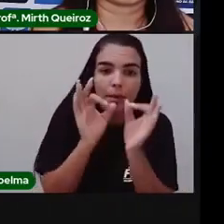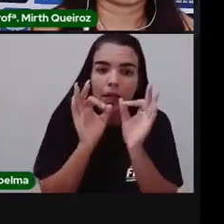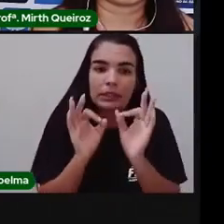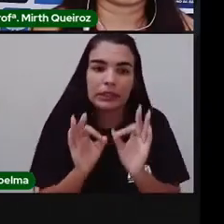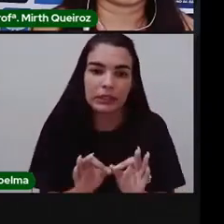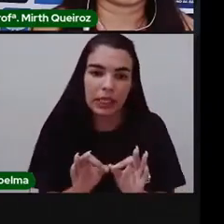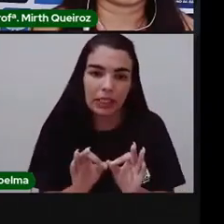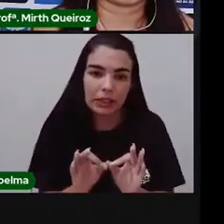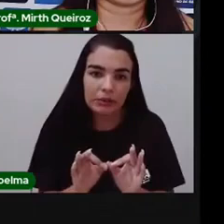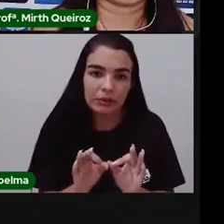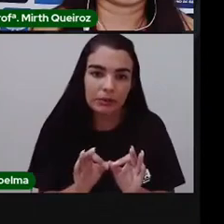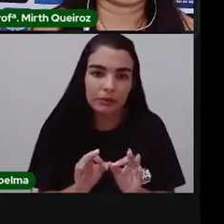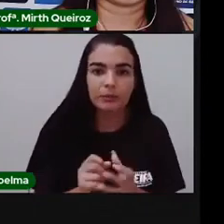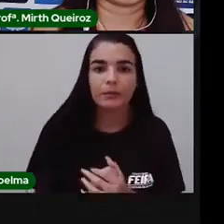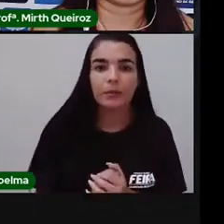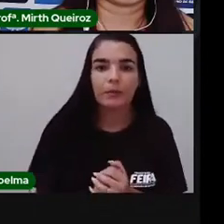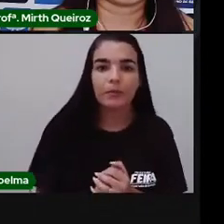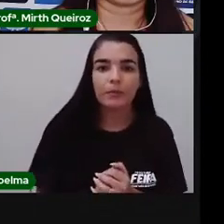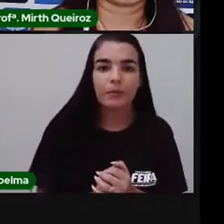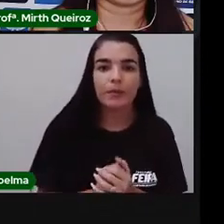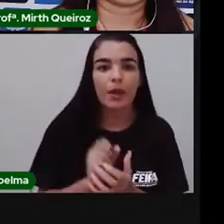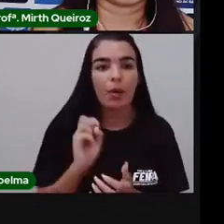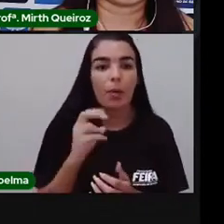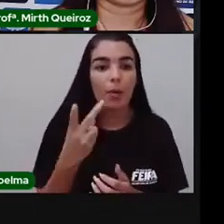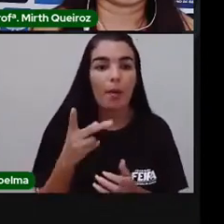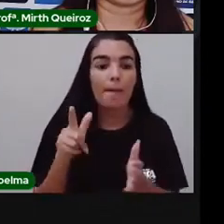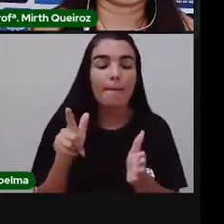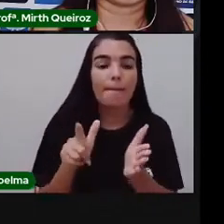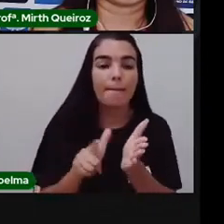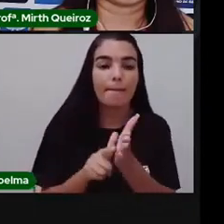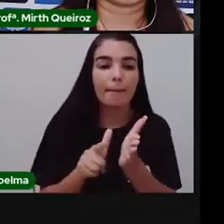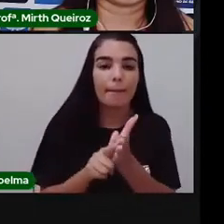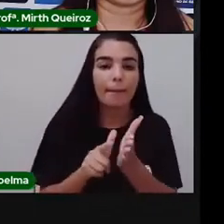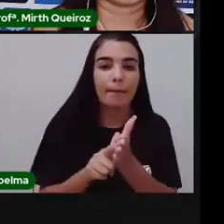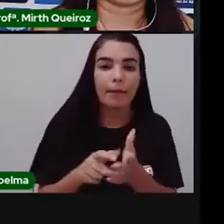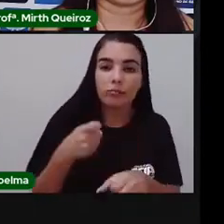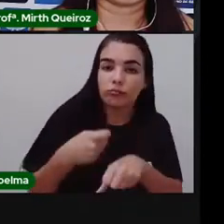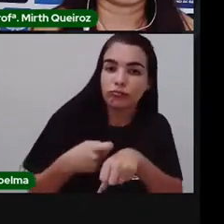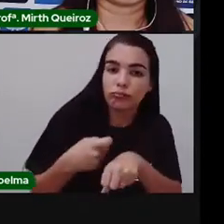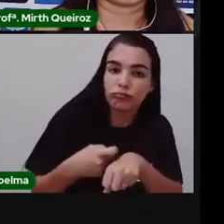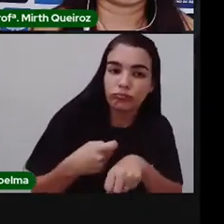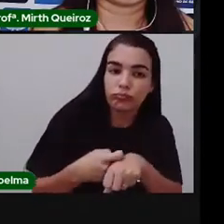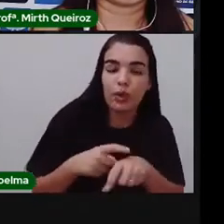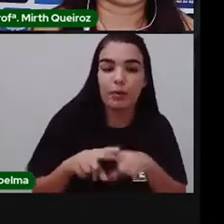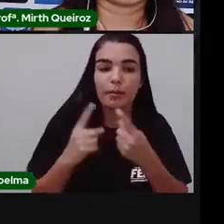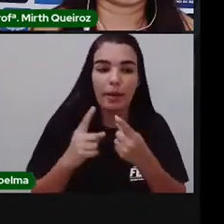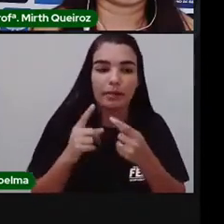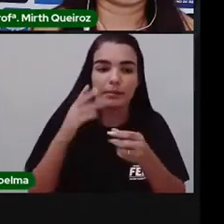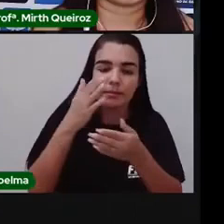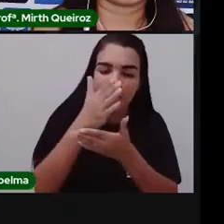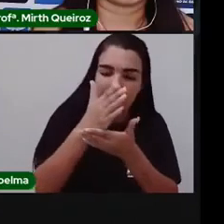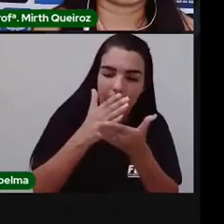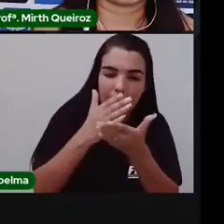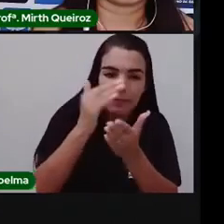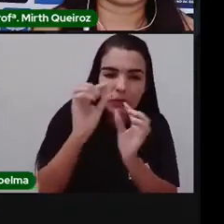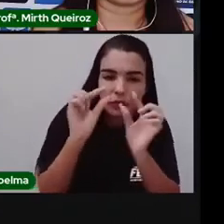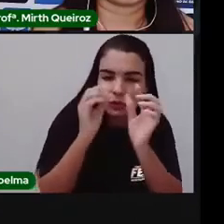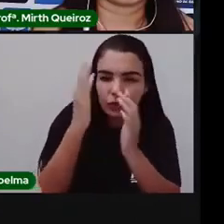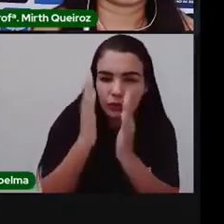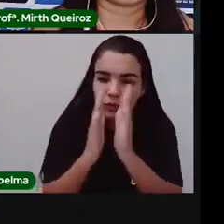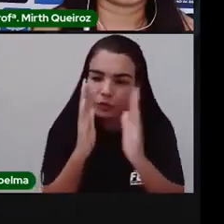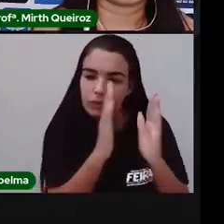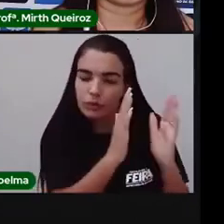mesmo ou então vocês podem fazer isso com papelão. Só que papelão aí vocês vão ter que medir direitinho, né? Porque para fazer o Tangram,